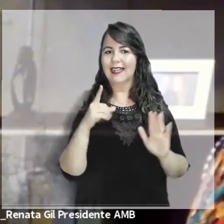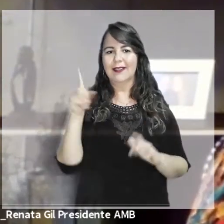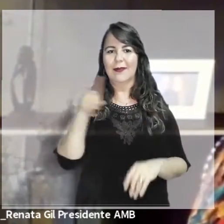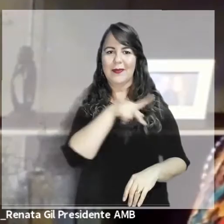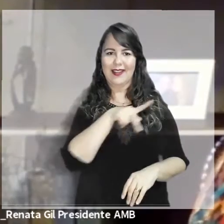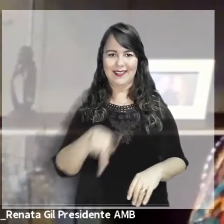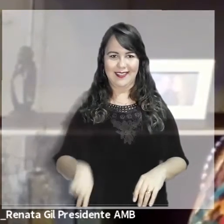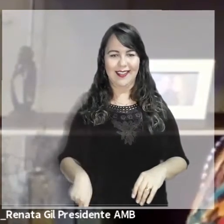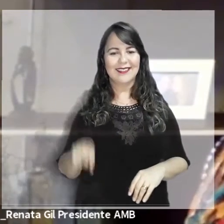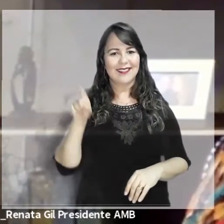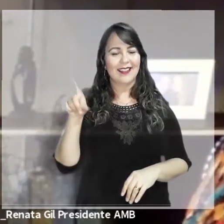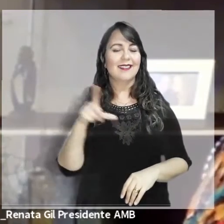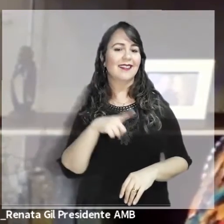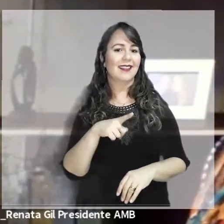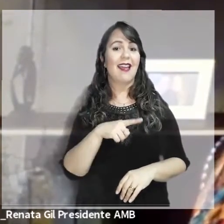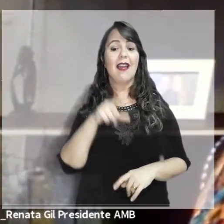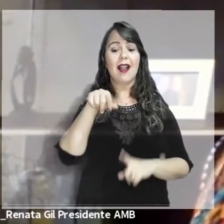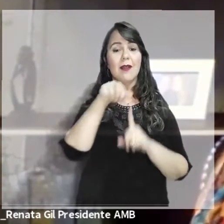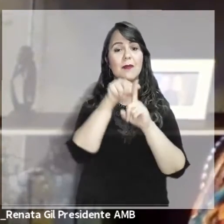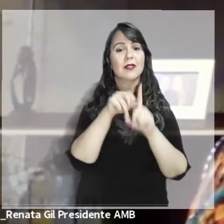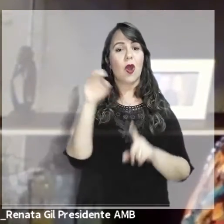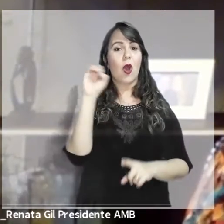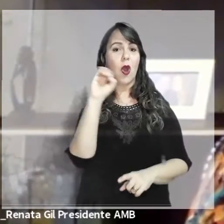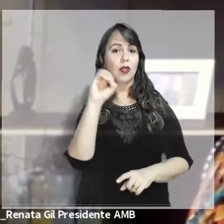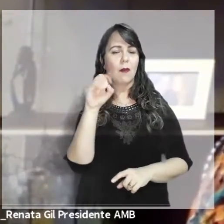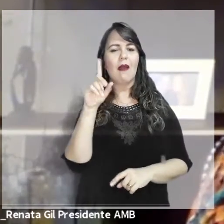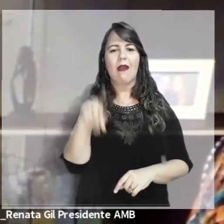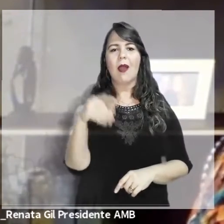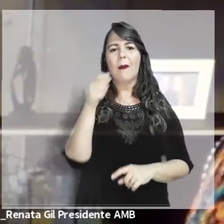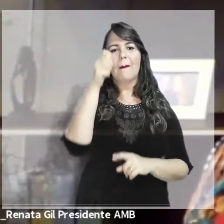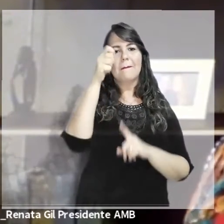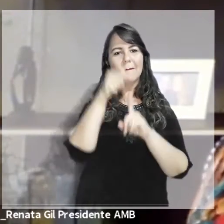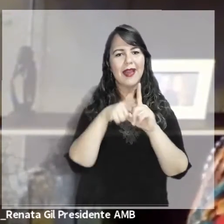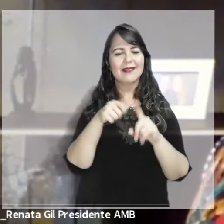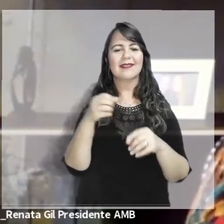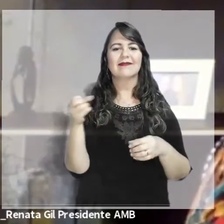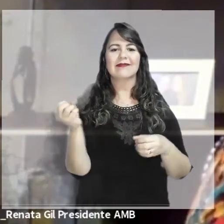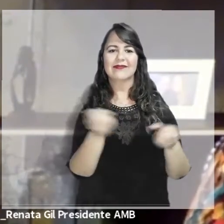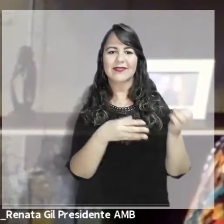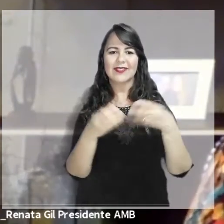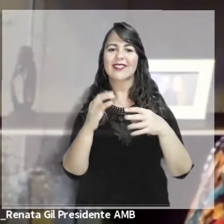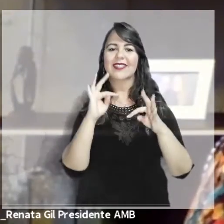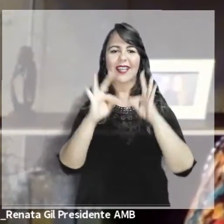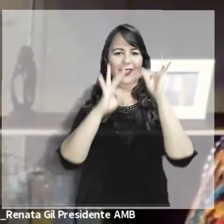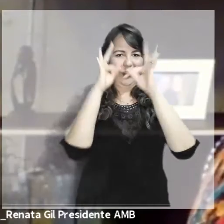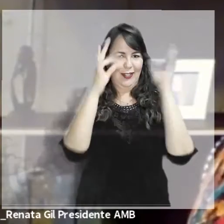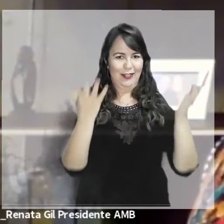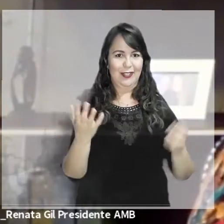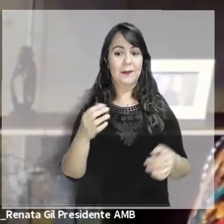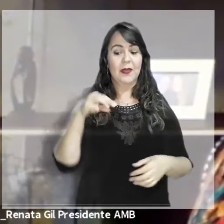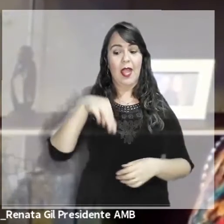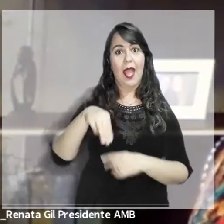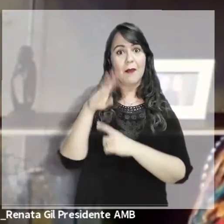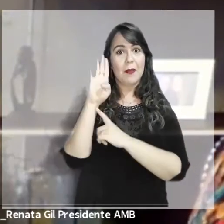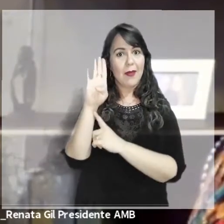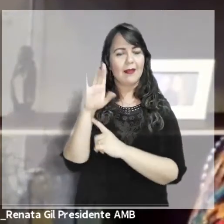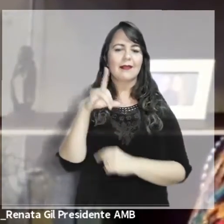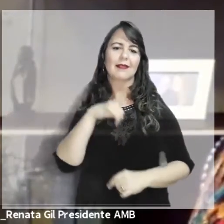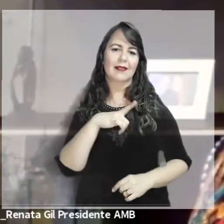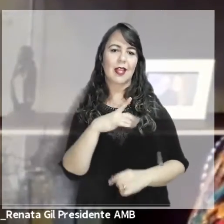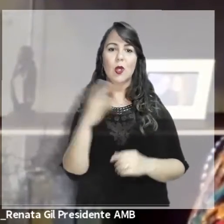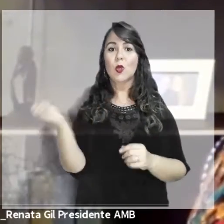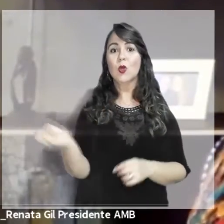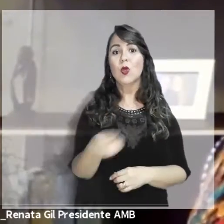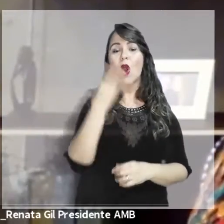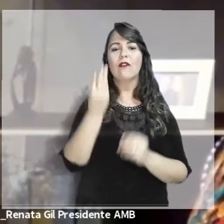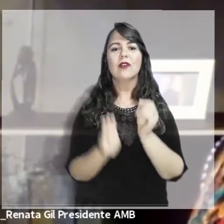presidencial que aponta que o mês de outubro é o mês da inovação, a MB inaugura o seu laboratório de tecnologia e